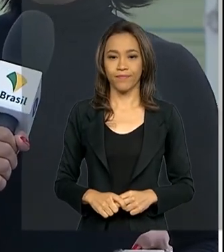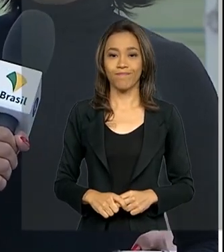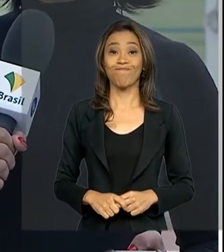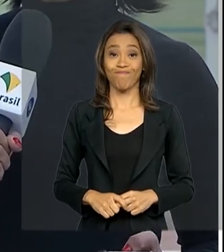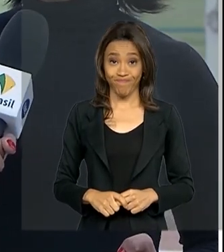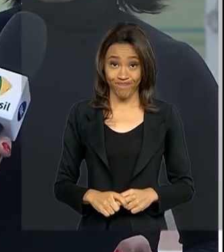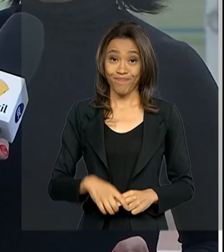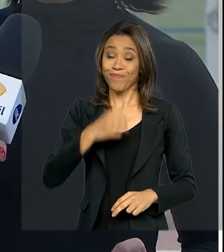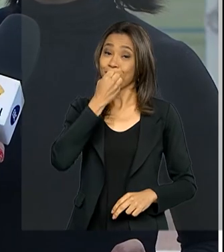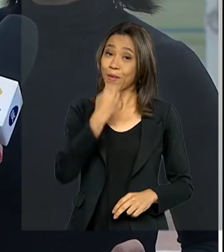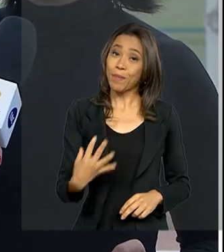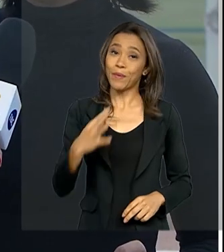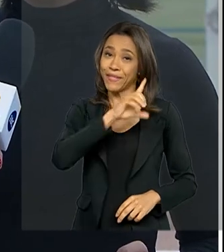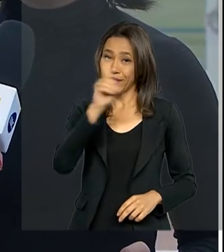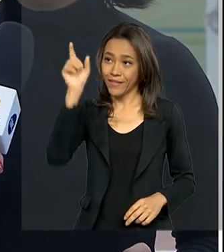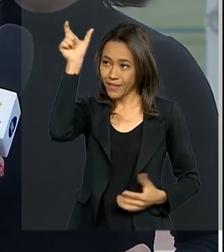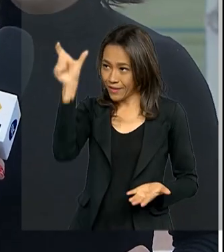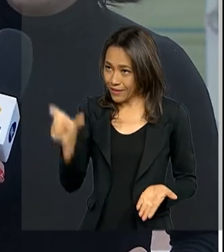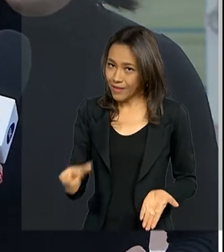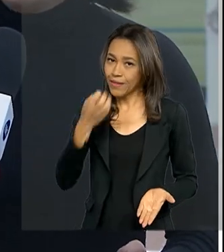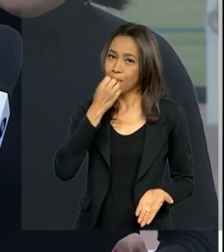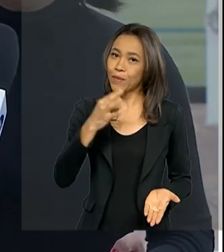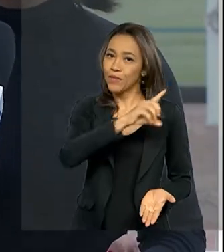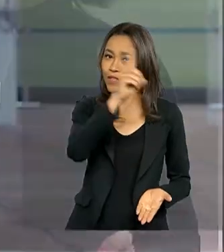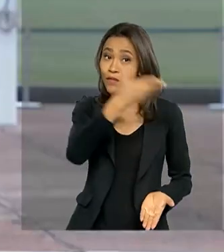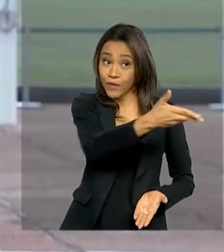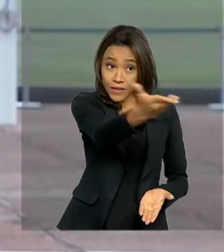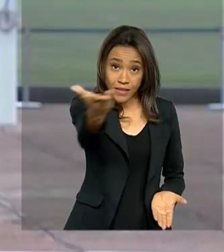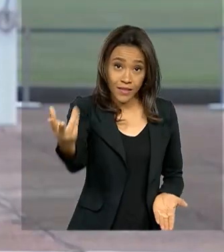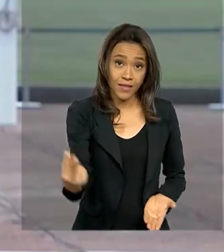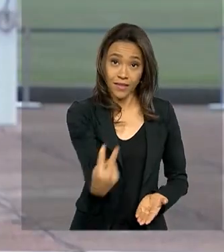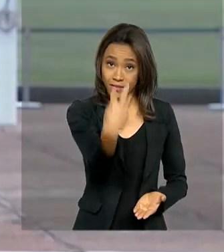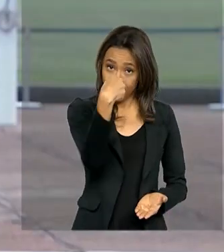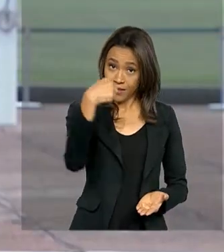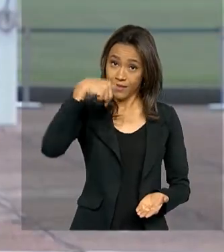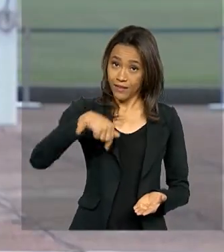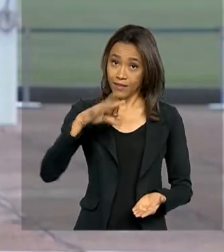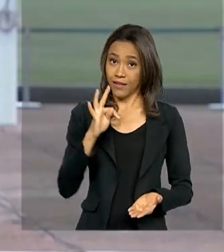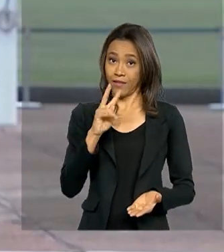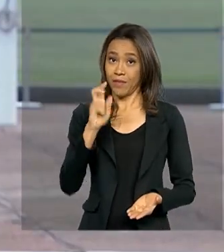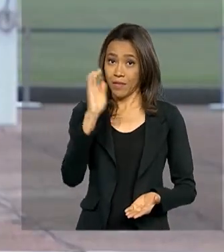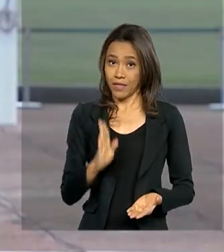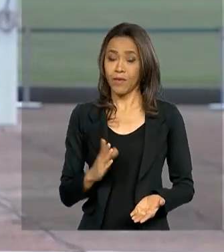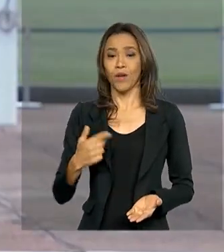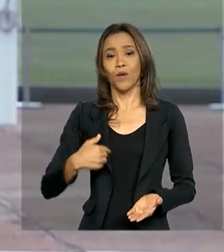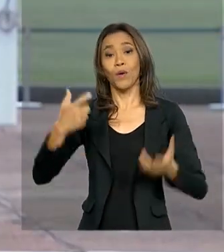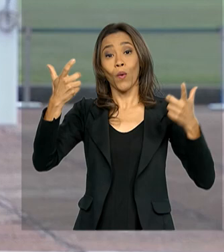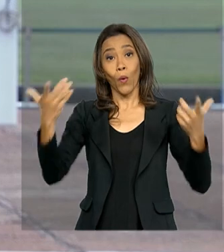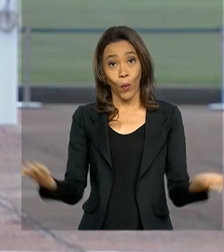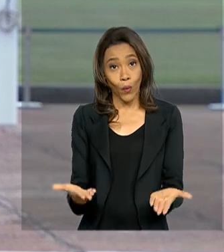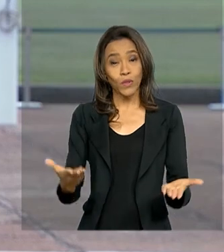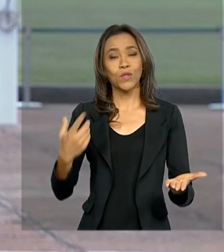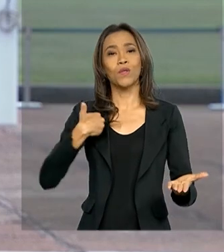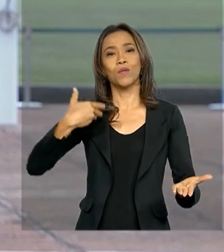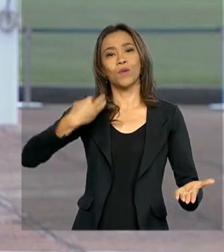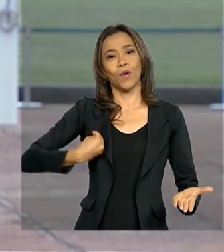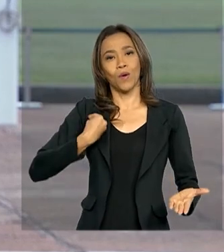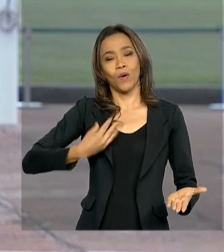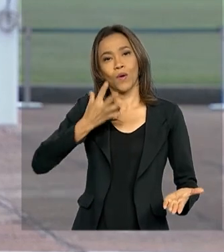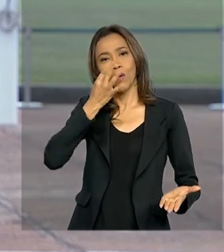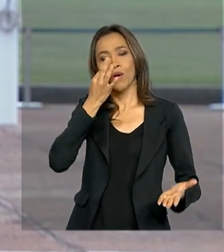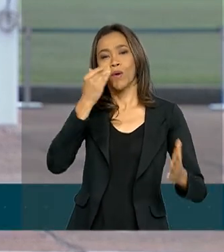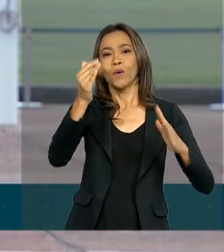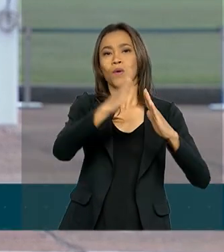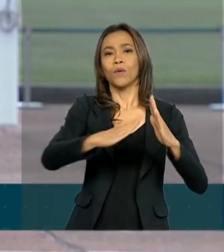Bom dia pra você, Renata. Bom dia pra você que acompanha a TV Brasil. É isso mesmo, hoje eu estou aqui no Palácio da Alvorada, residência oficial do